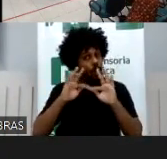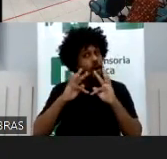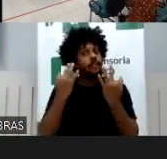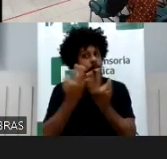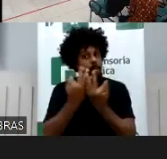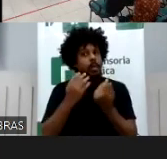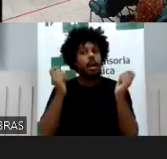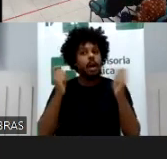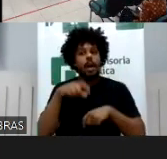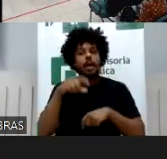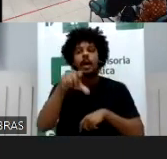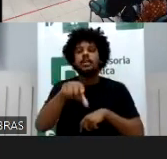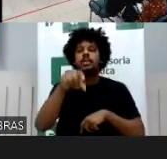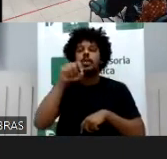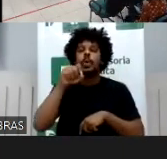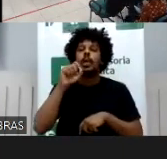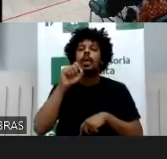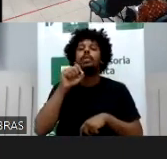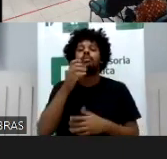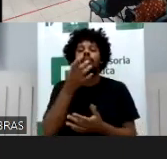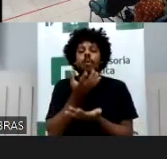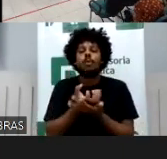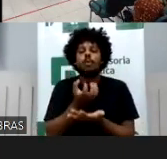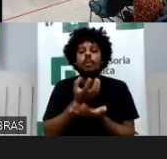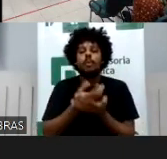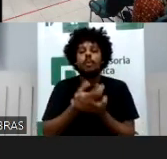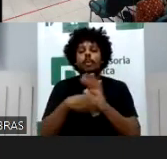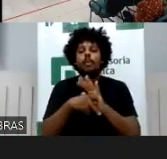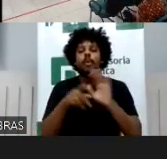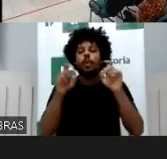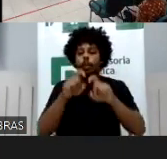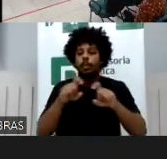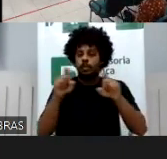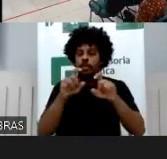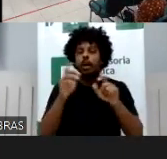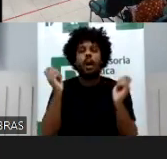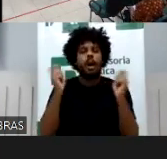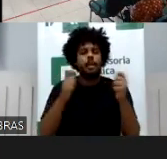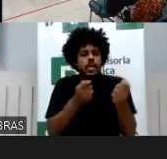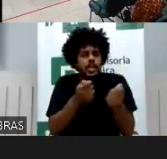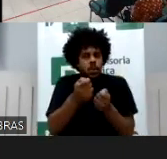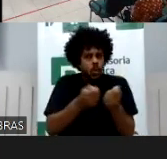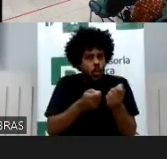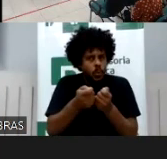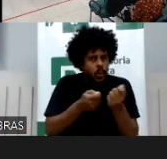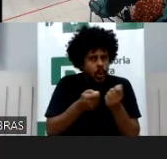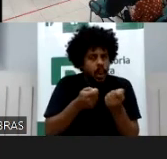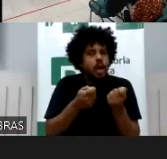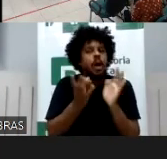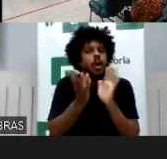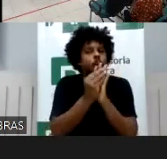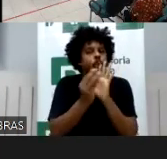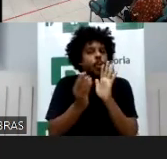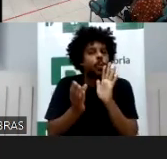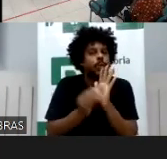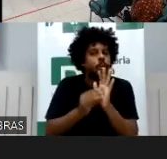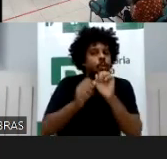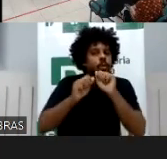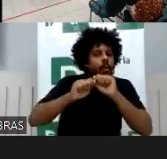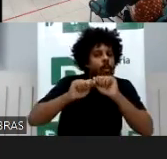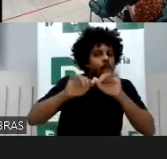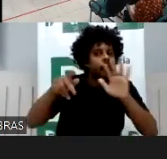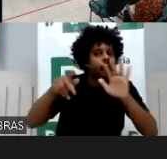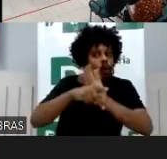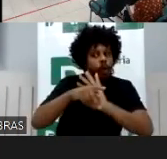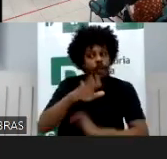terminal para o exercício do controle parental de conteúdo entendido por ele como impróprio a seus filhos menores, desde